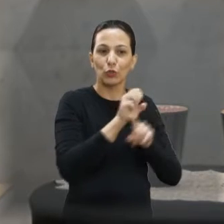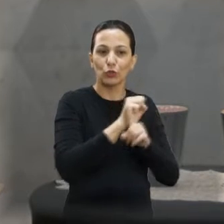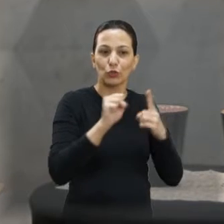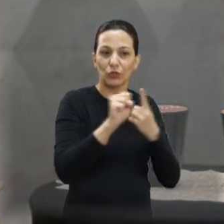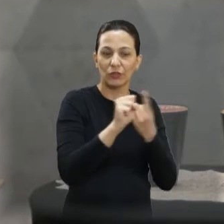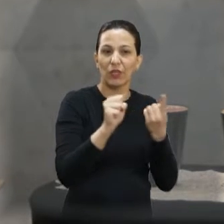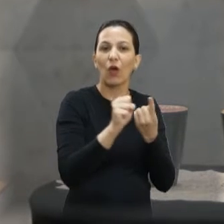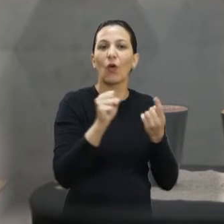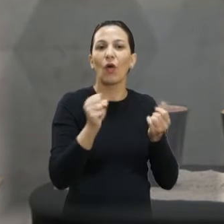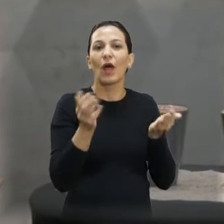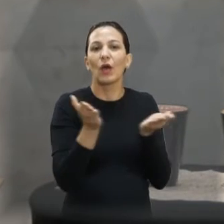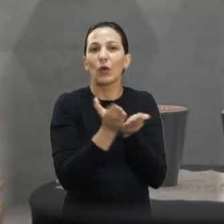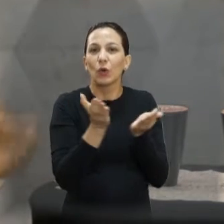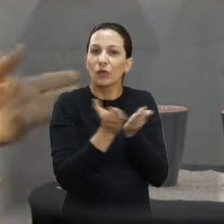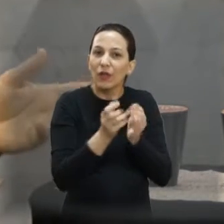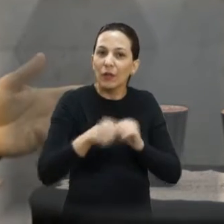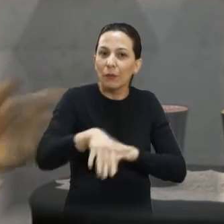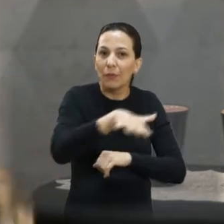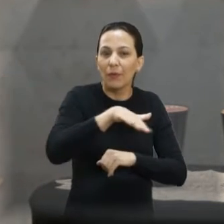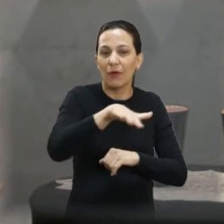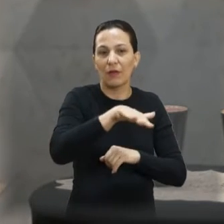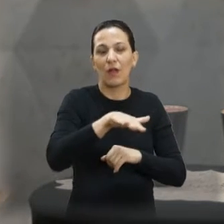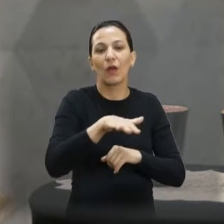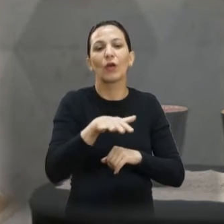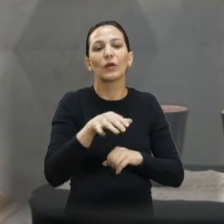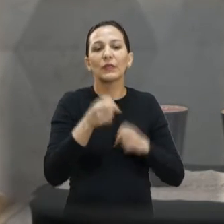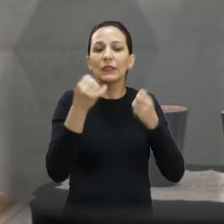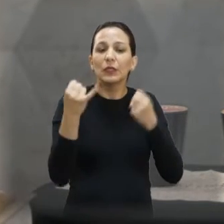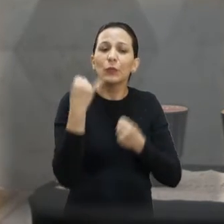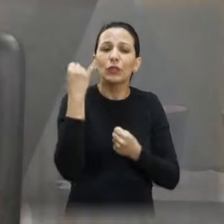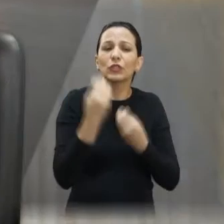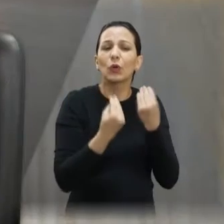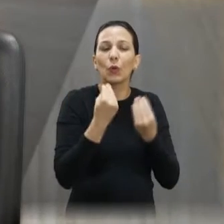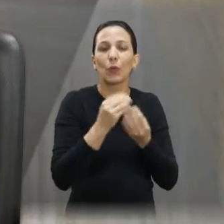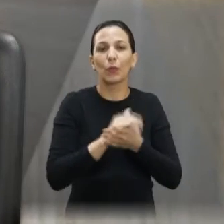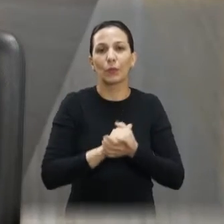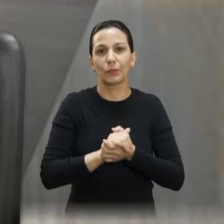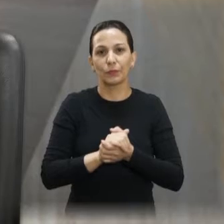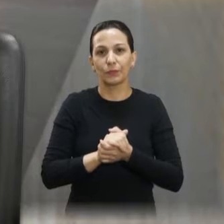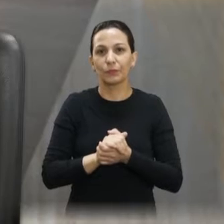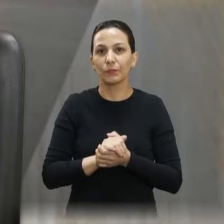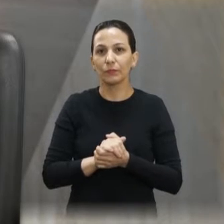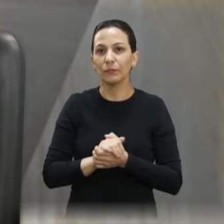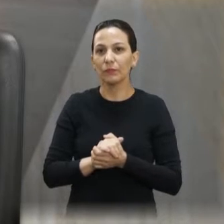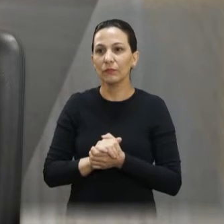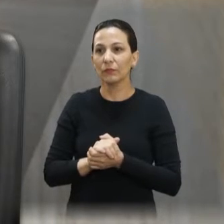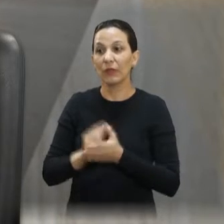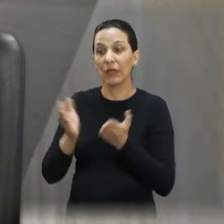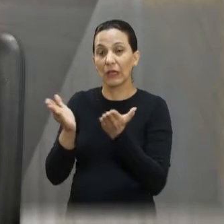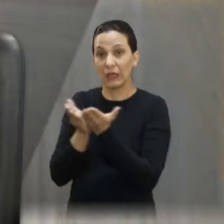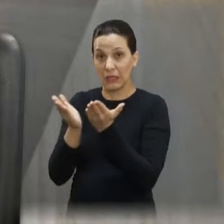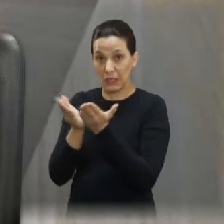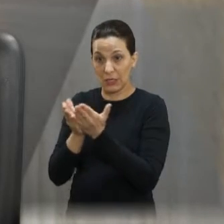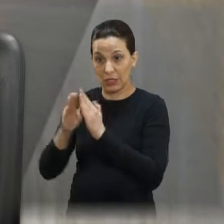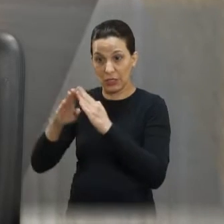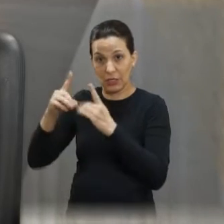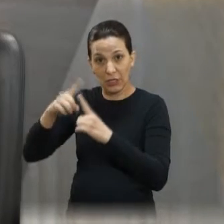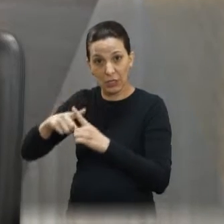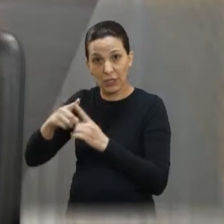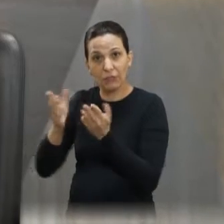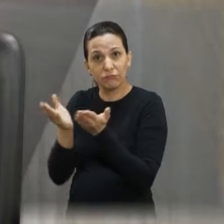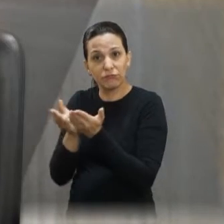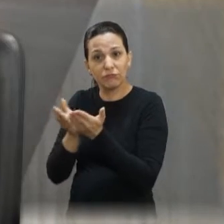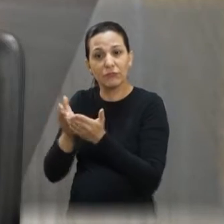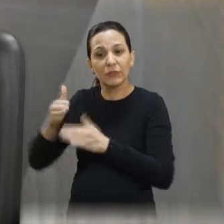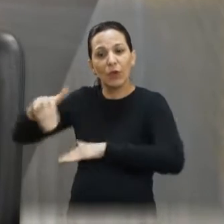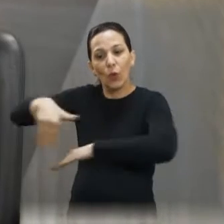Evangelica Resgate para Cristo. Fale da importância desse trabalho. Esse projeto, a Igreja Resgate para Cristo, é um trabalho nas ruas,